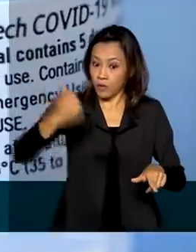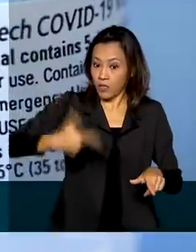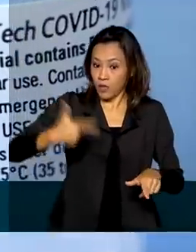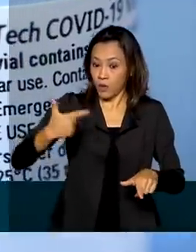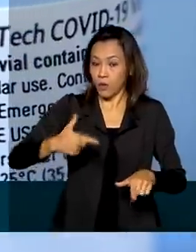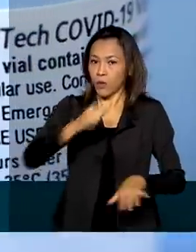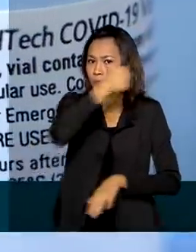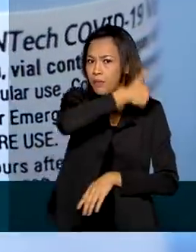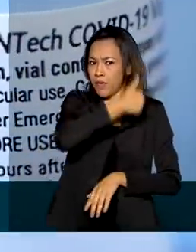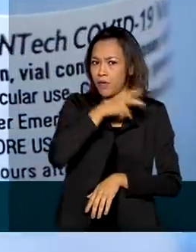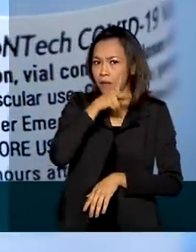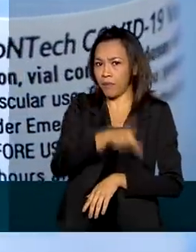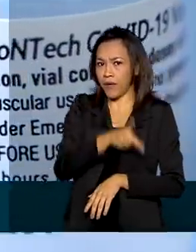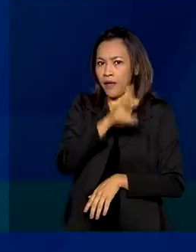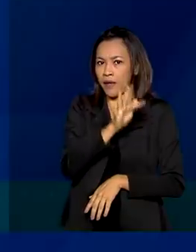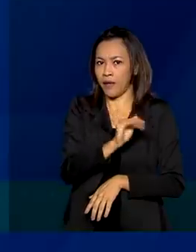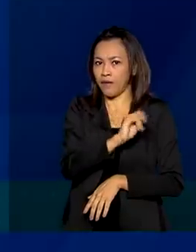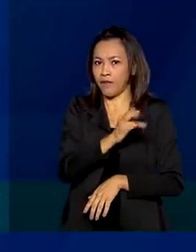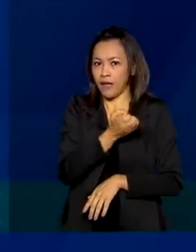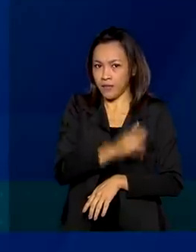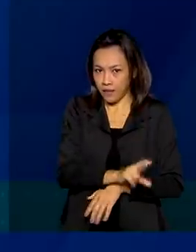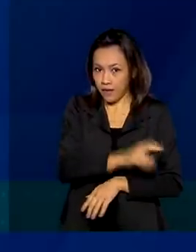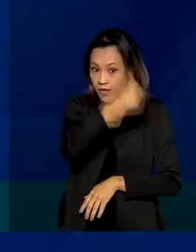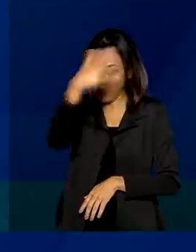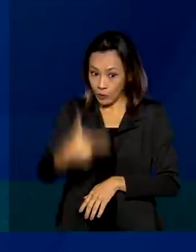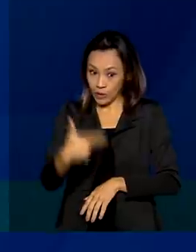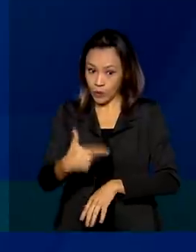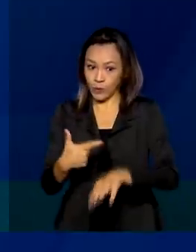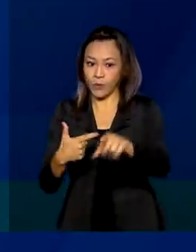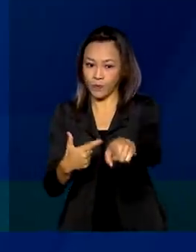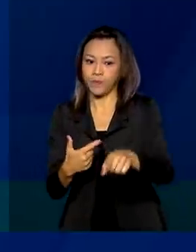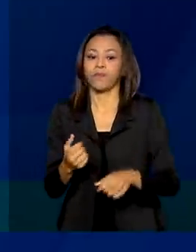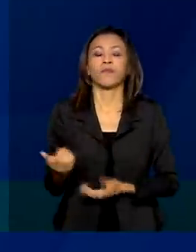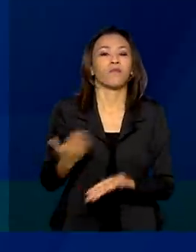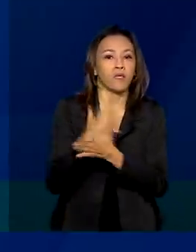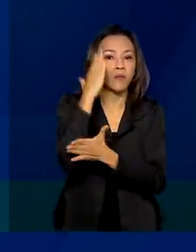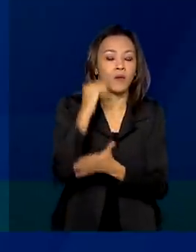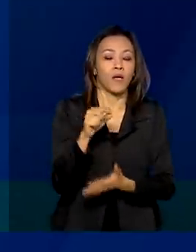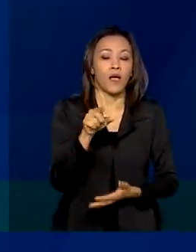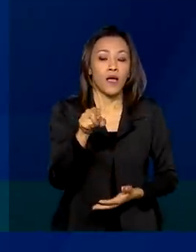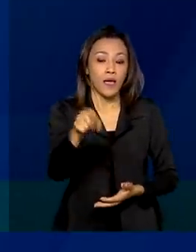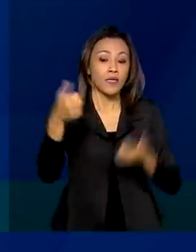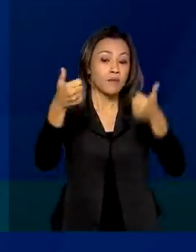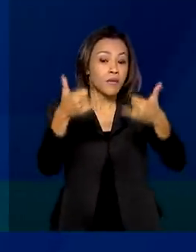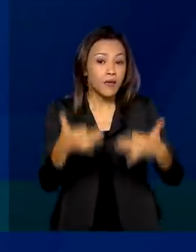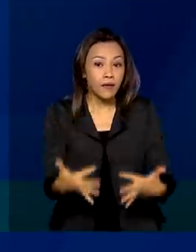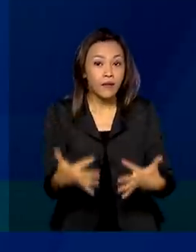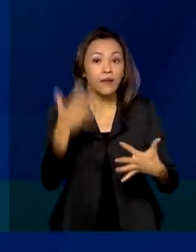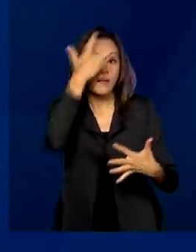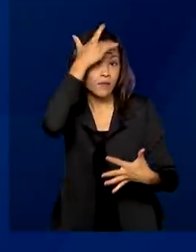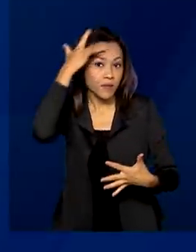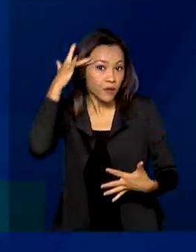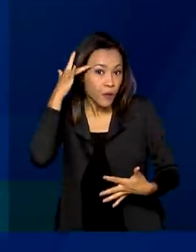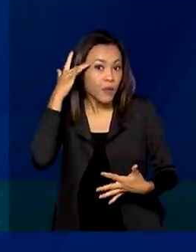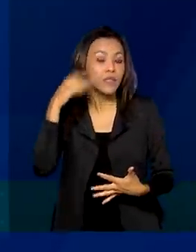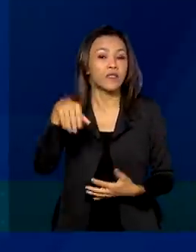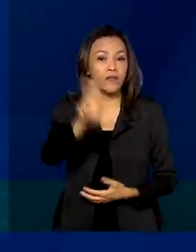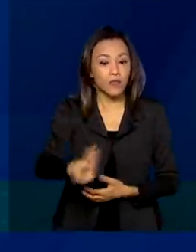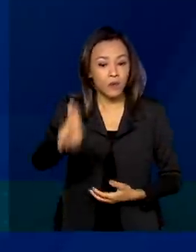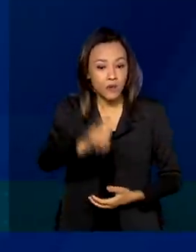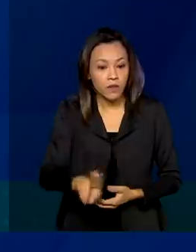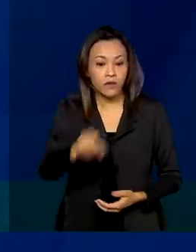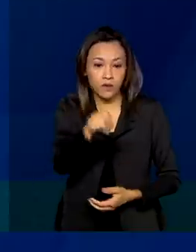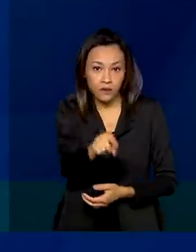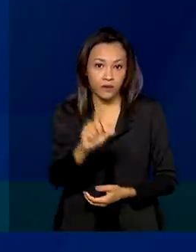O primeiro foi da Pfizer-BioNTech. Quando a gente pensa, por exemplo, na questão dos indivíduos que poderão ser vacinados com essa